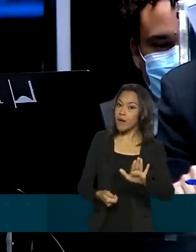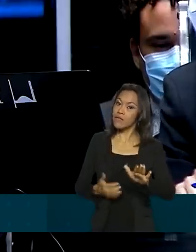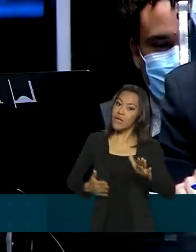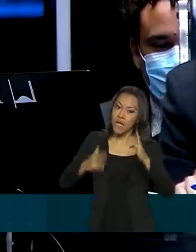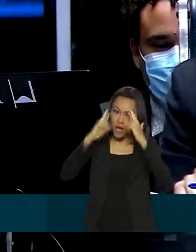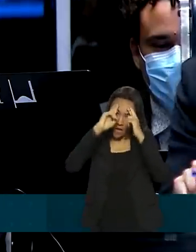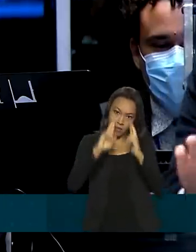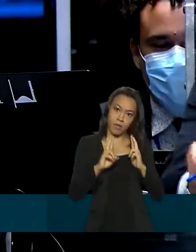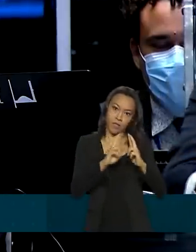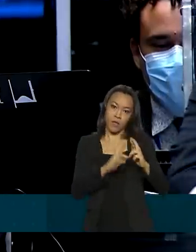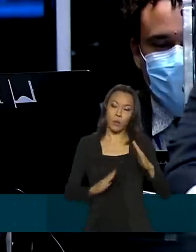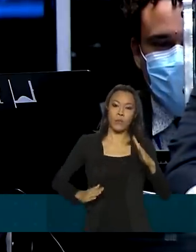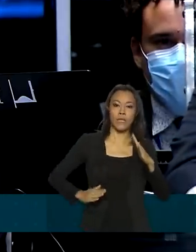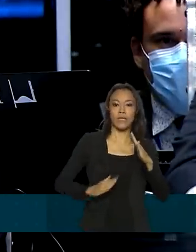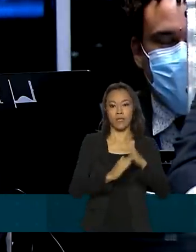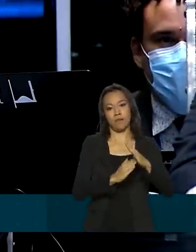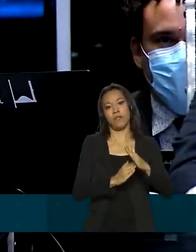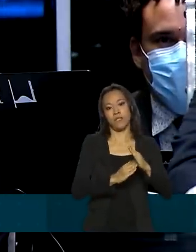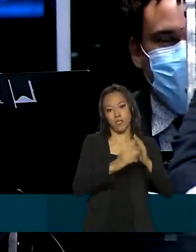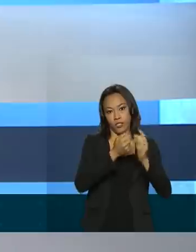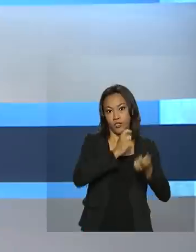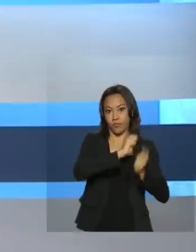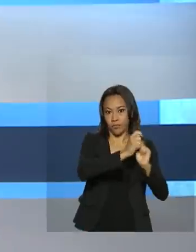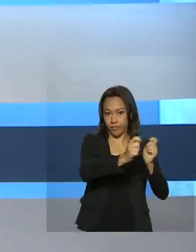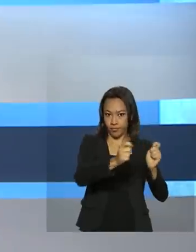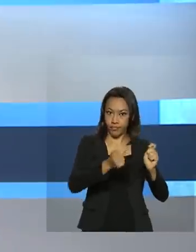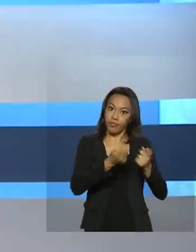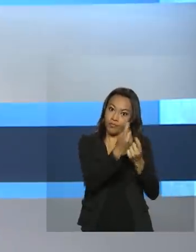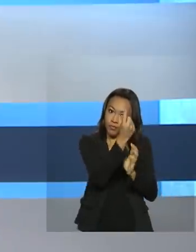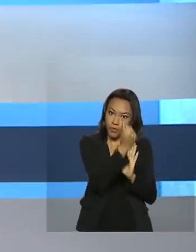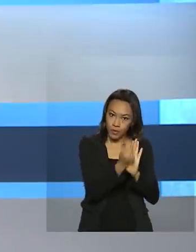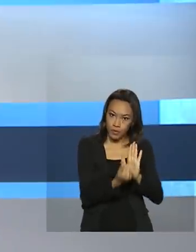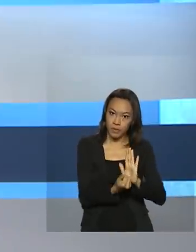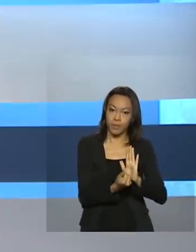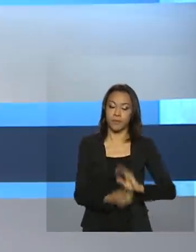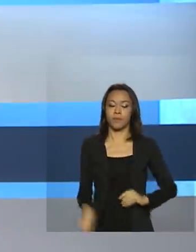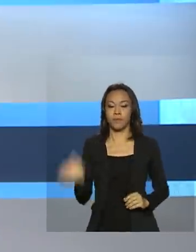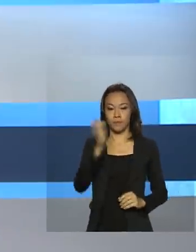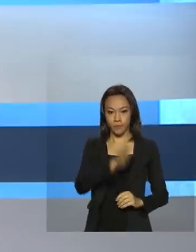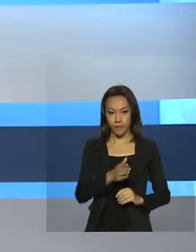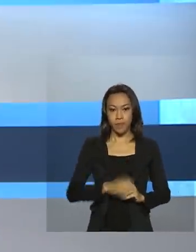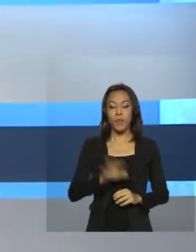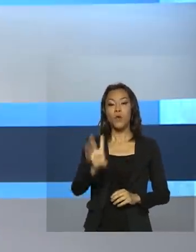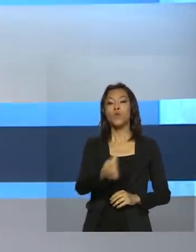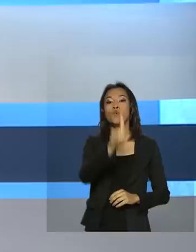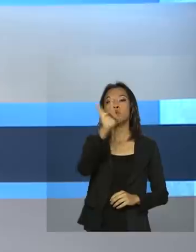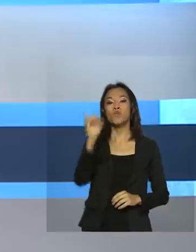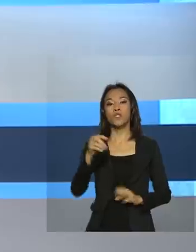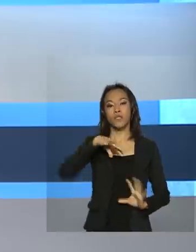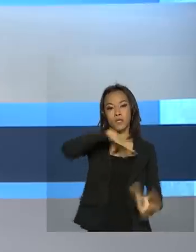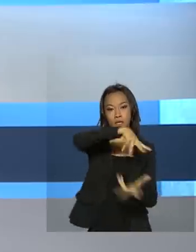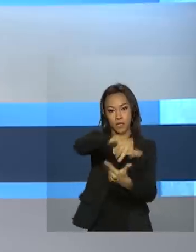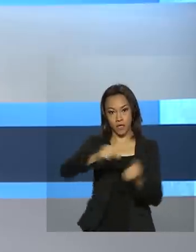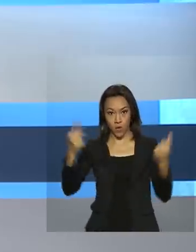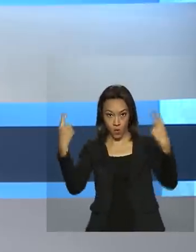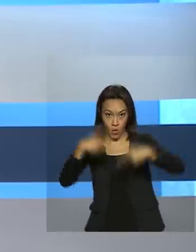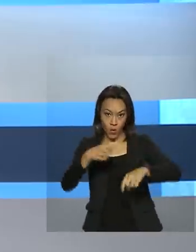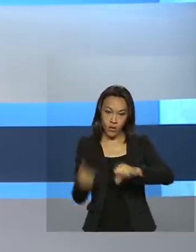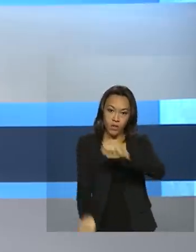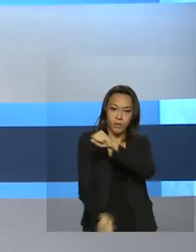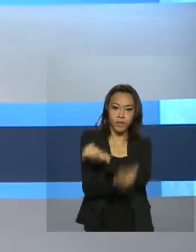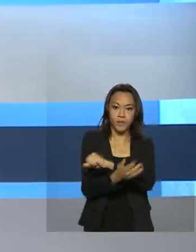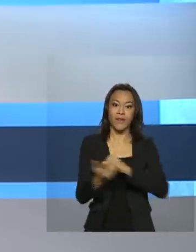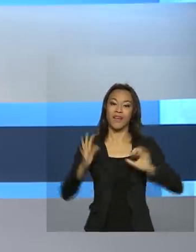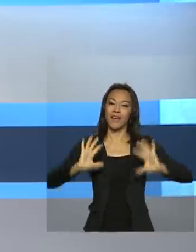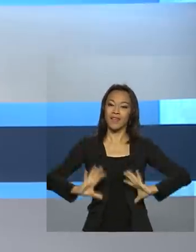limite de teto de gastos que nós temos que enfrentar. O Dia Internacional contra a Corrupção é celebrado nesta quinta-feira,